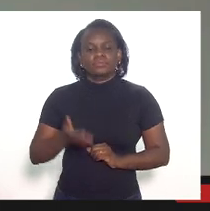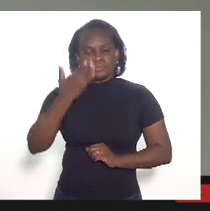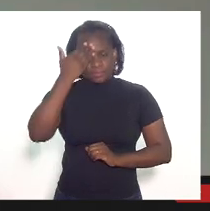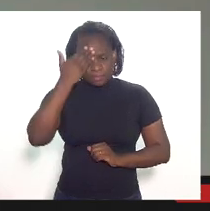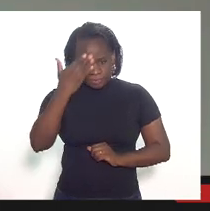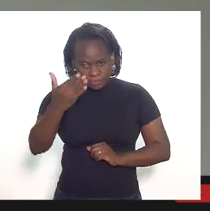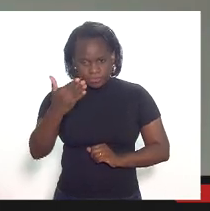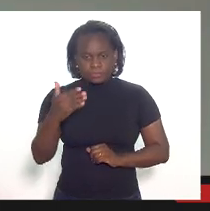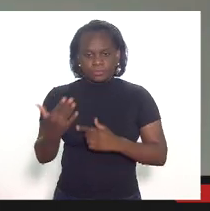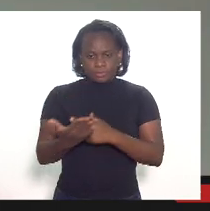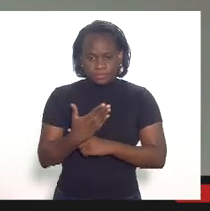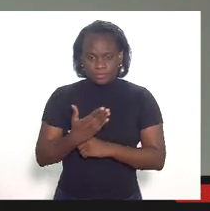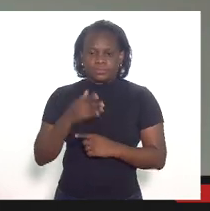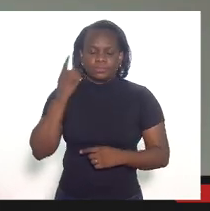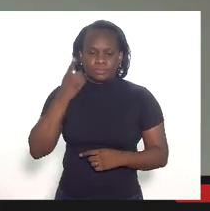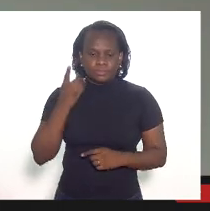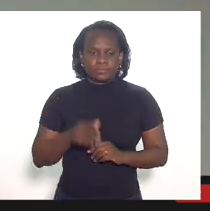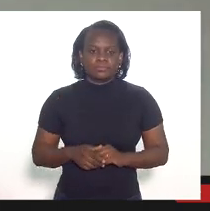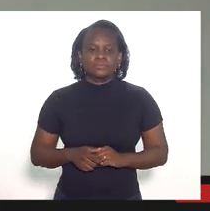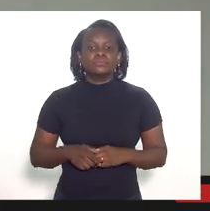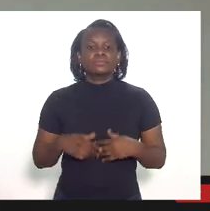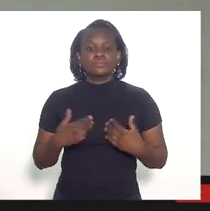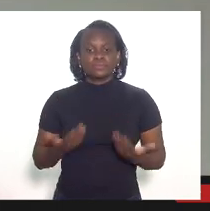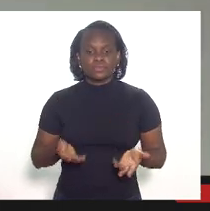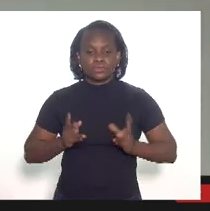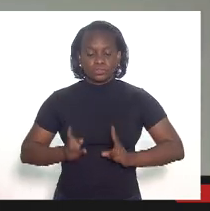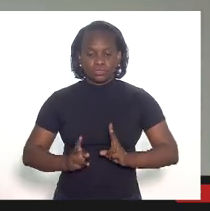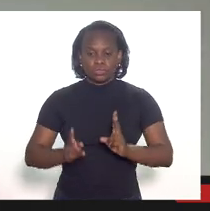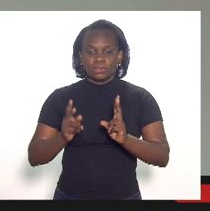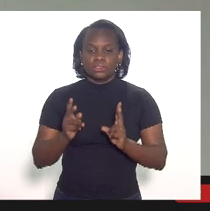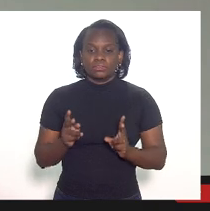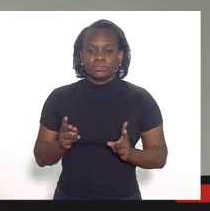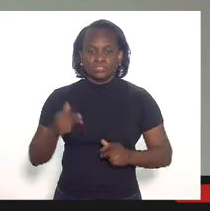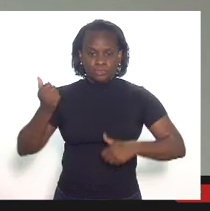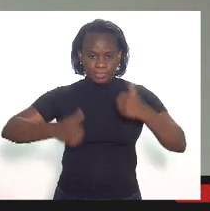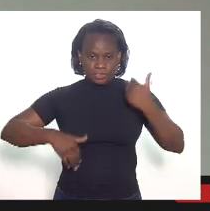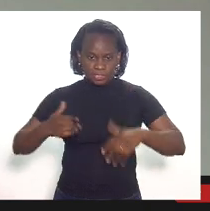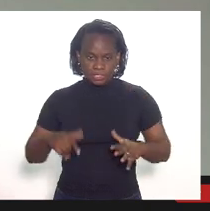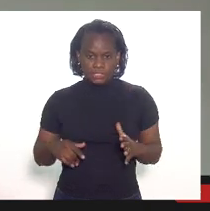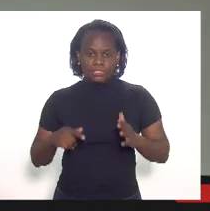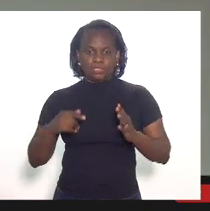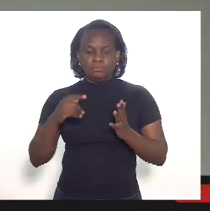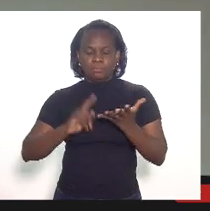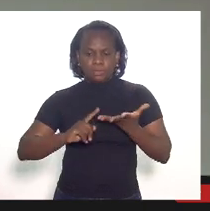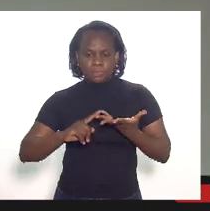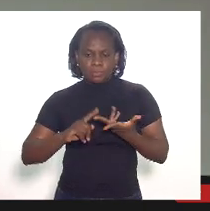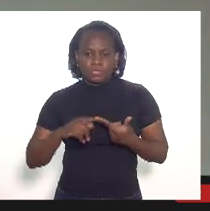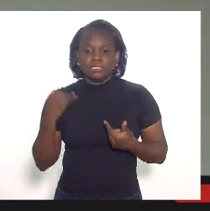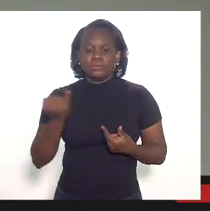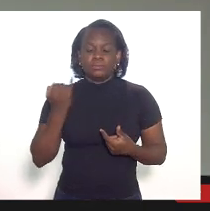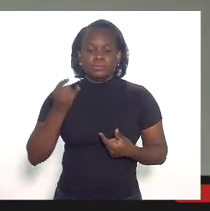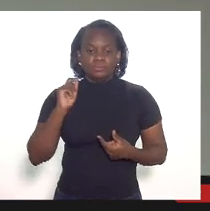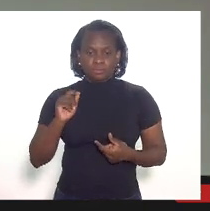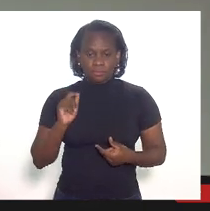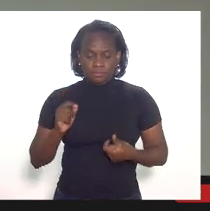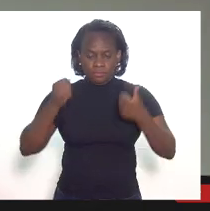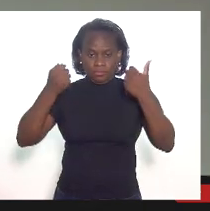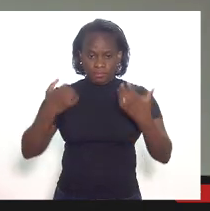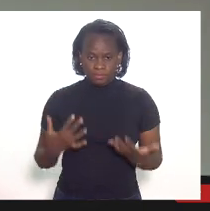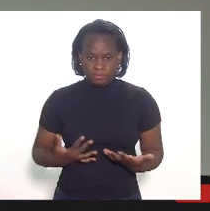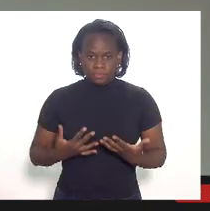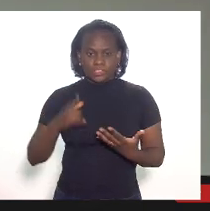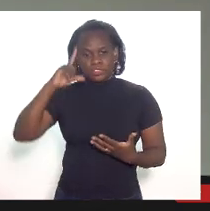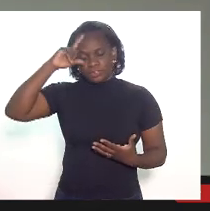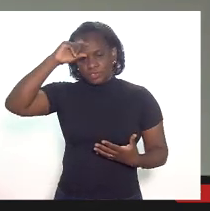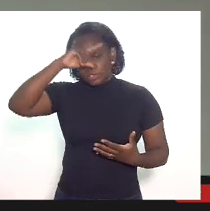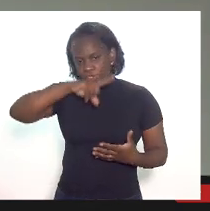Agradeço a contribuição, deputado. Seguindo um pouco na explicação das deduções, primeiro é importante dizer na